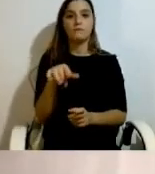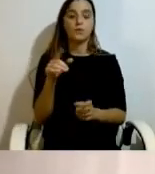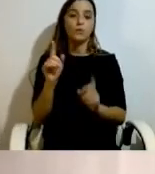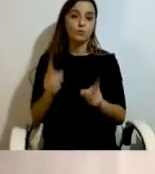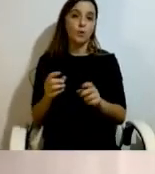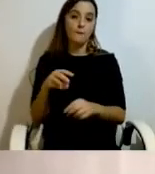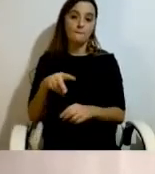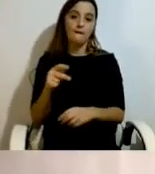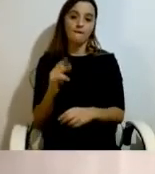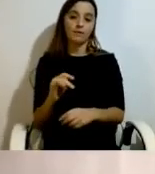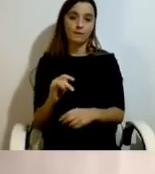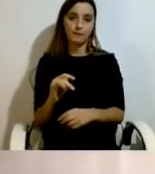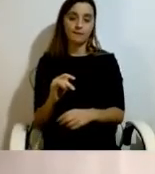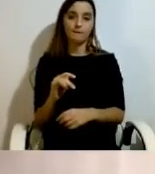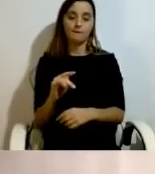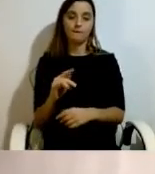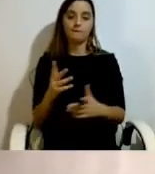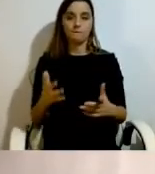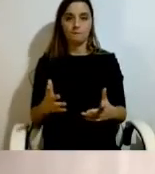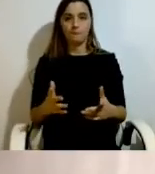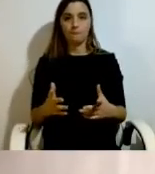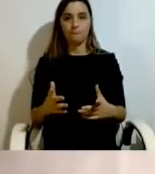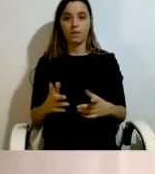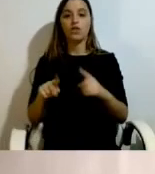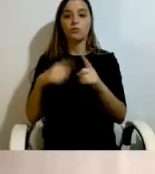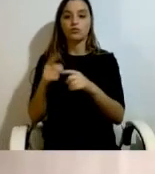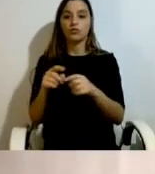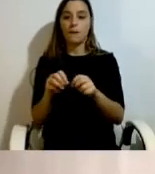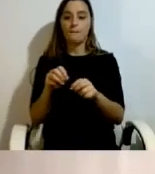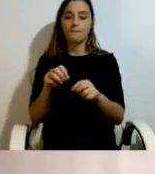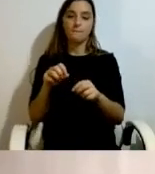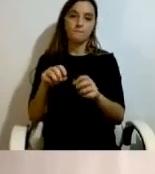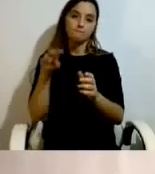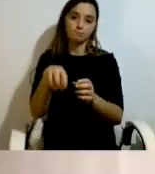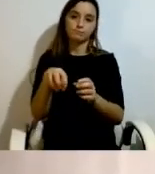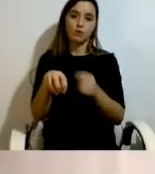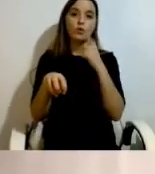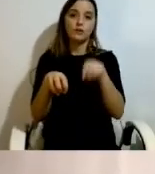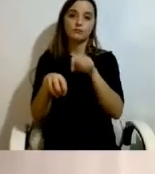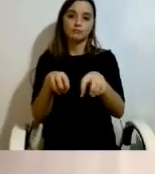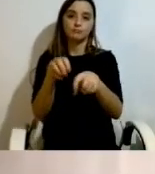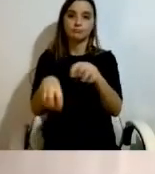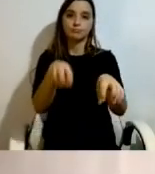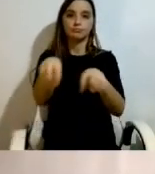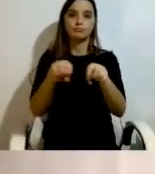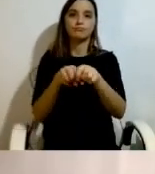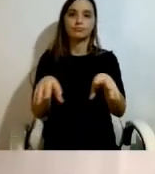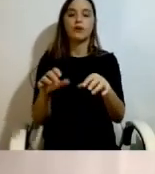que permitiu replicar um pouco a experiência do PPVI